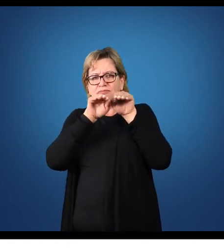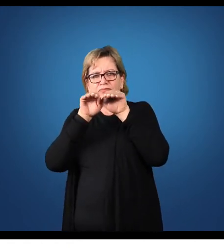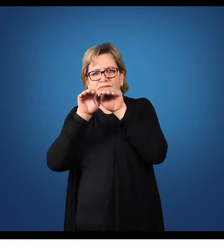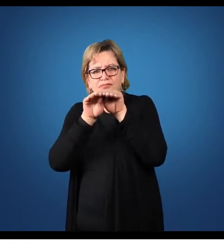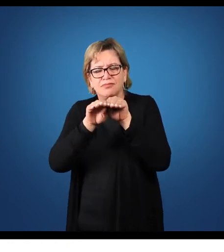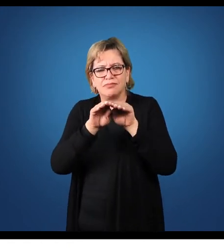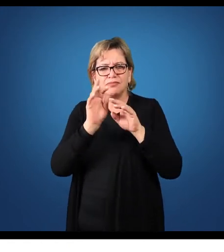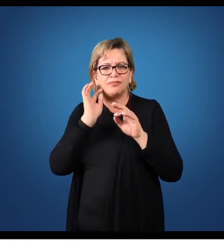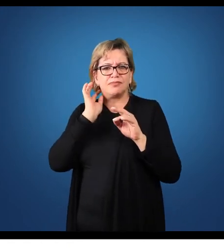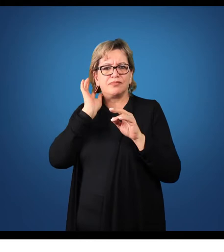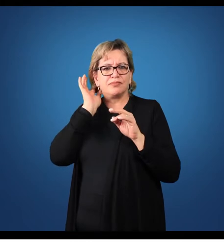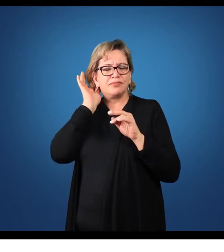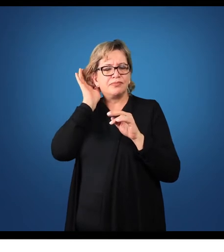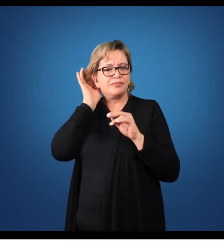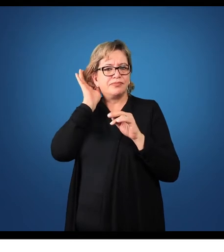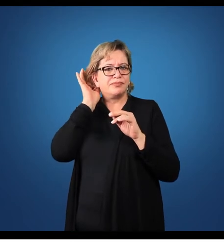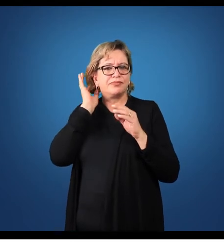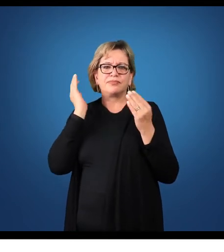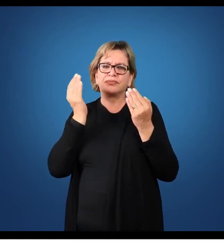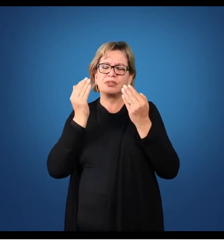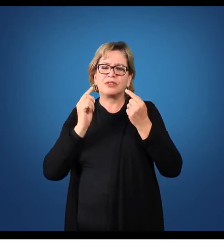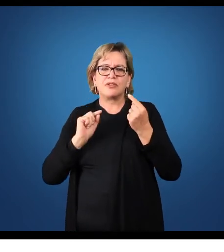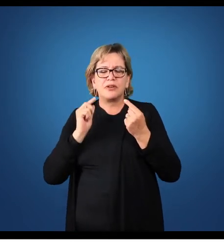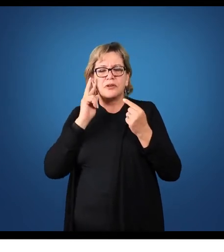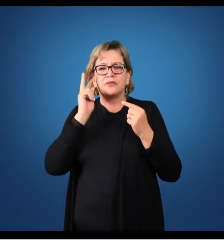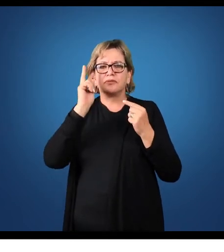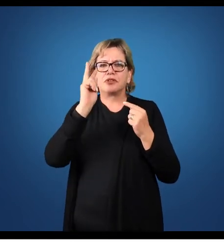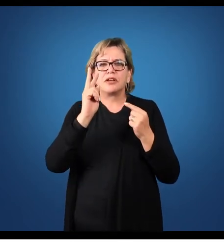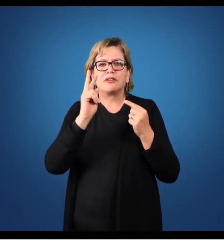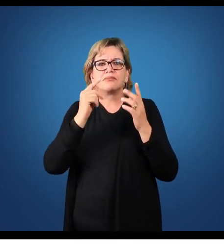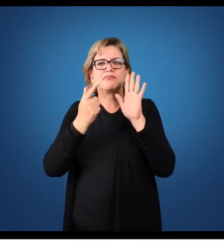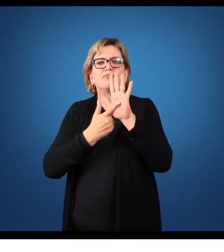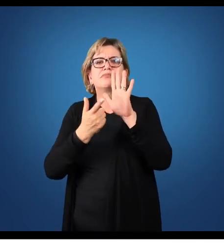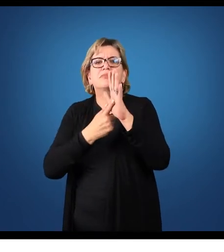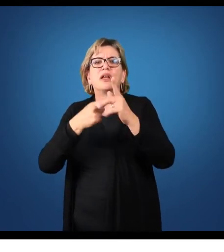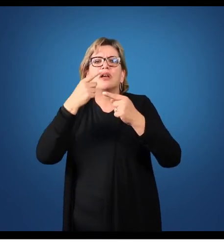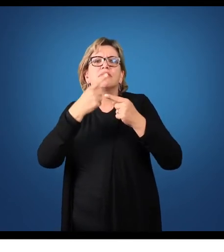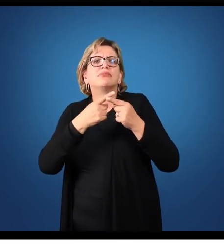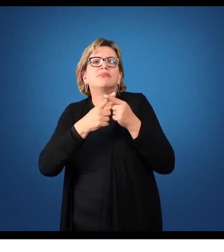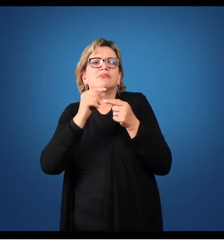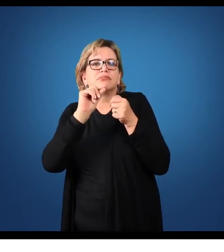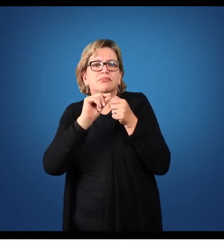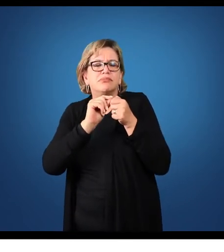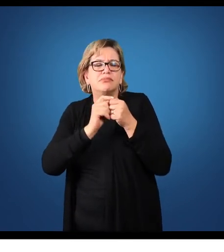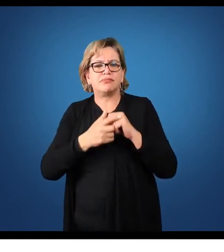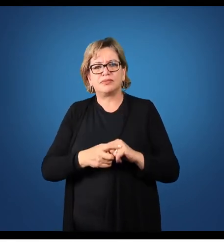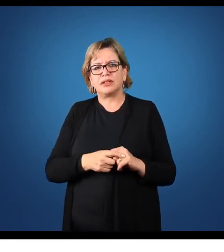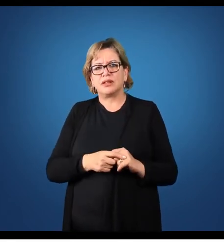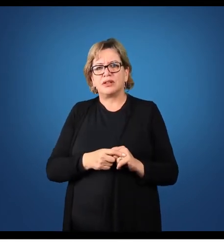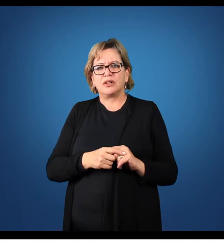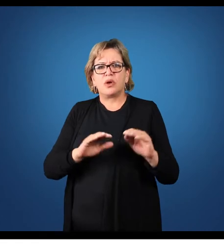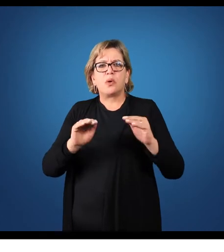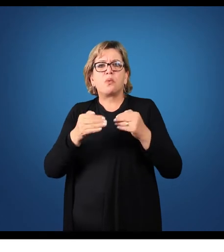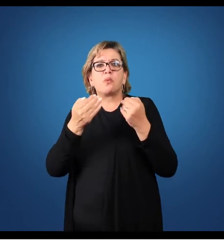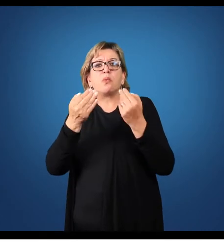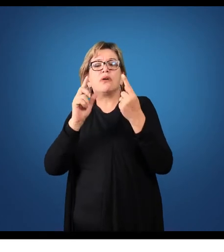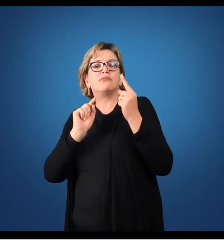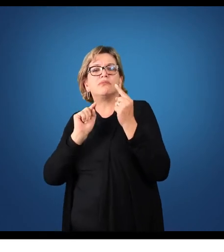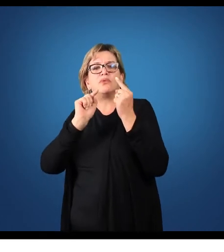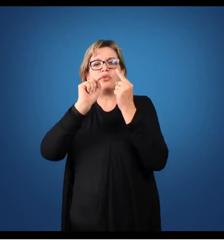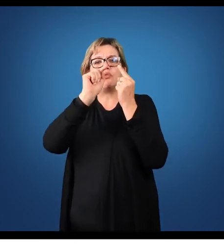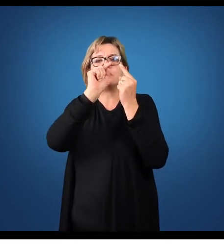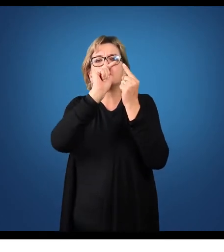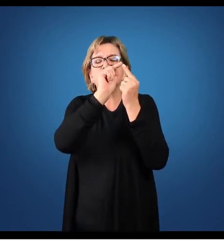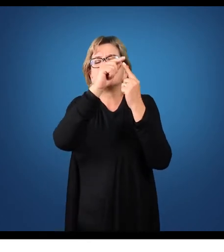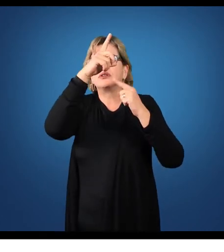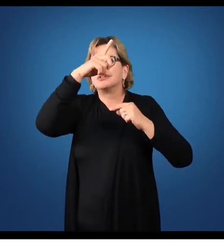demonstrações contábeis. Nós vamos enfocar basicamente o porquê que nós fazemos isso. Qual é o objetivo de nós